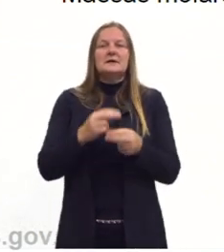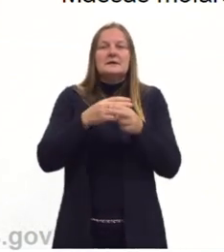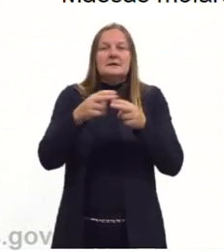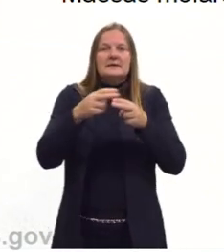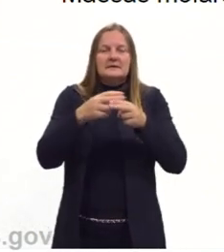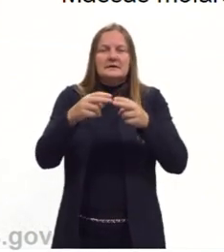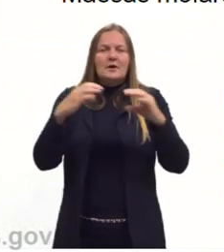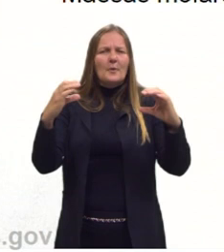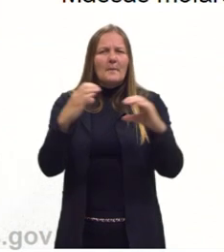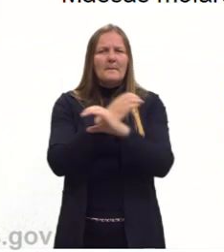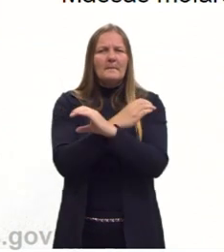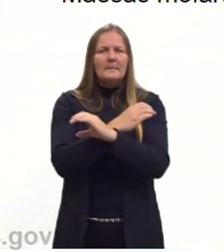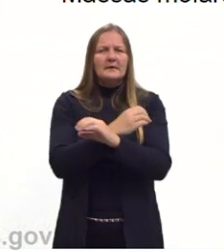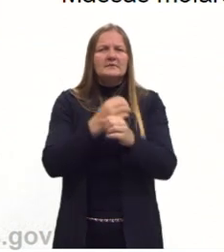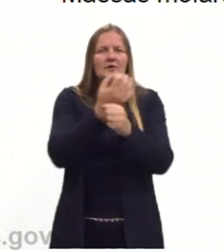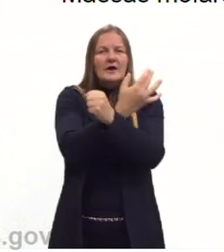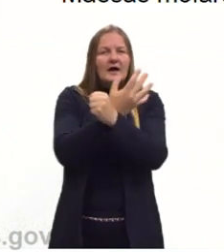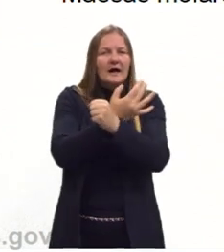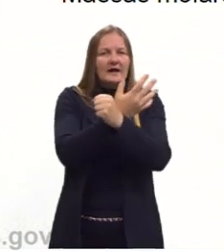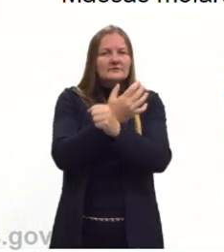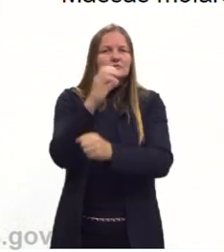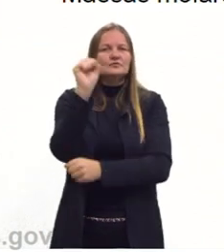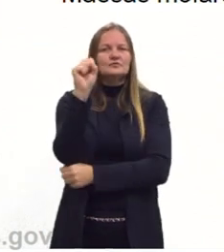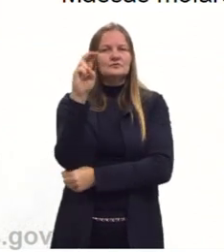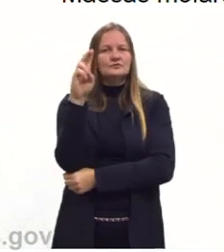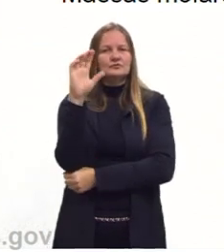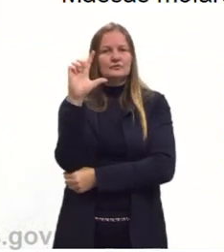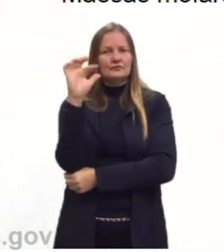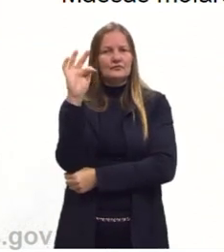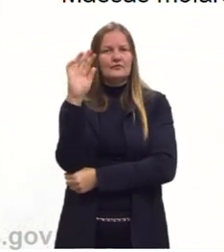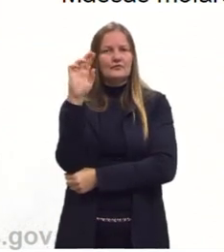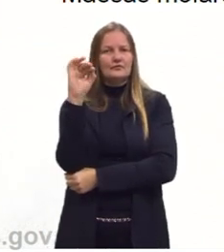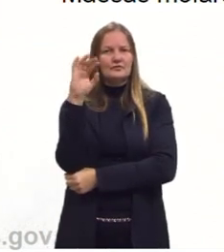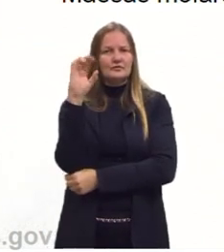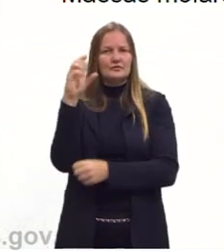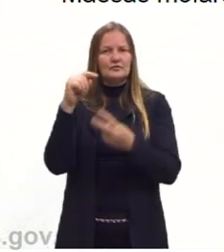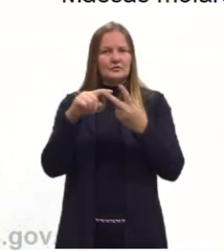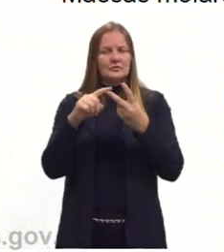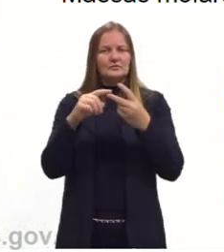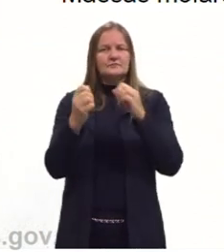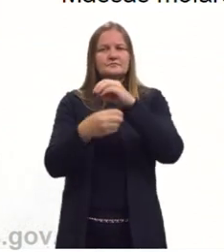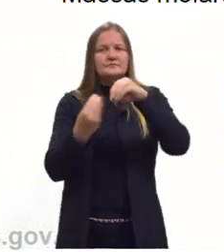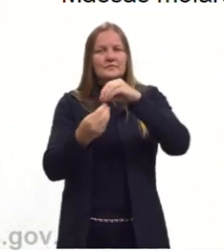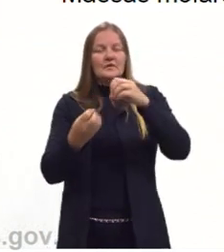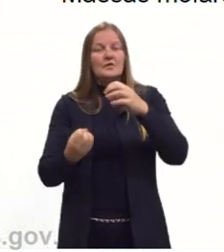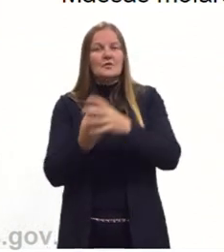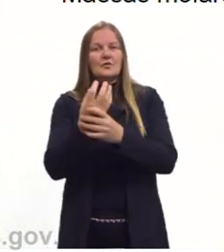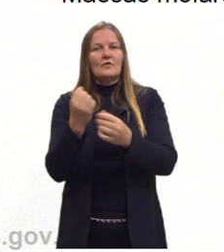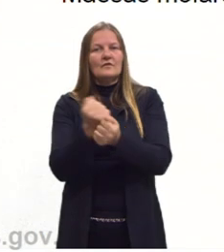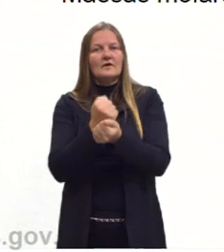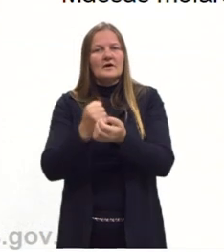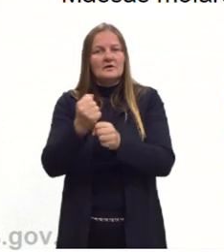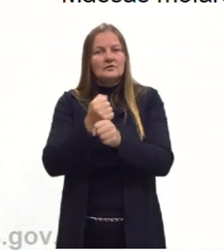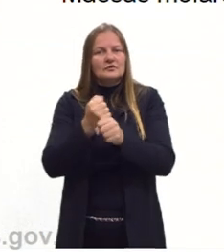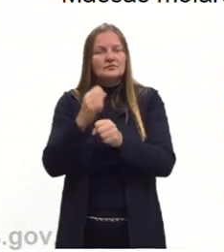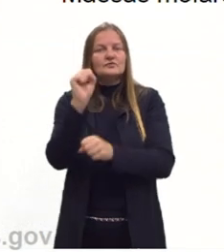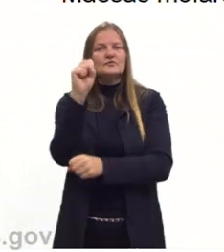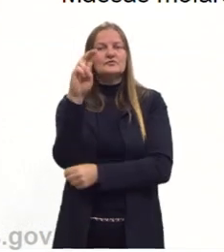completa do ácido sulfúrico com o hidróxido de sódio produz sulfato de sódio e água.